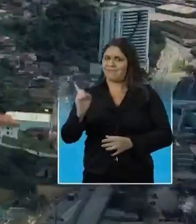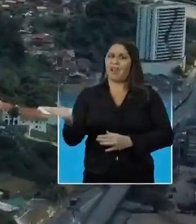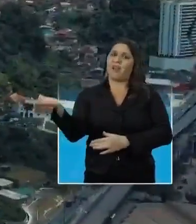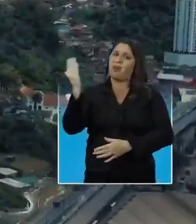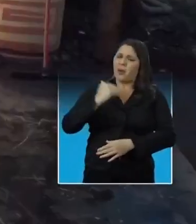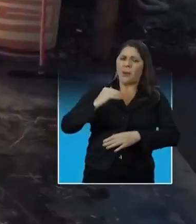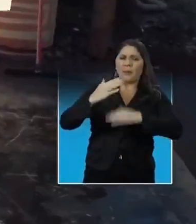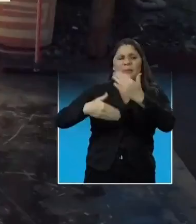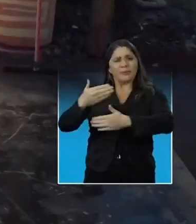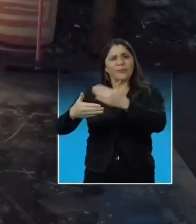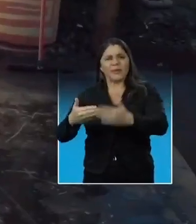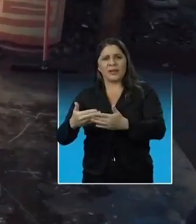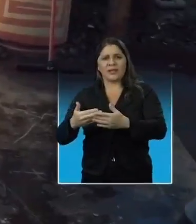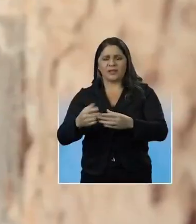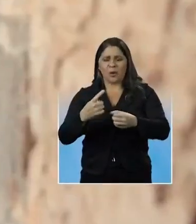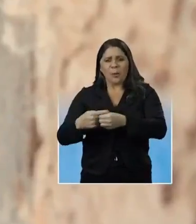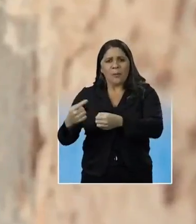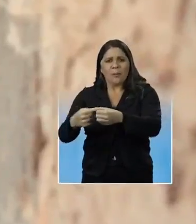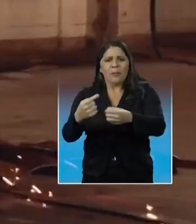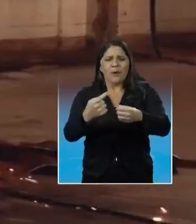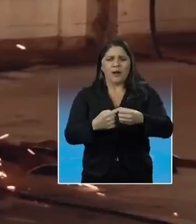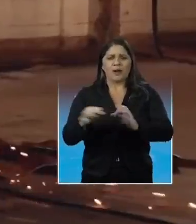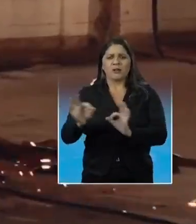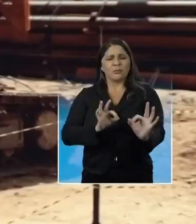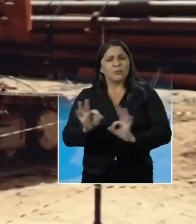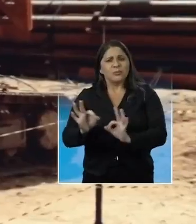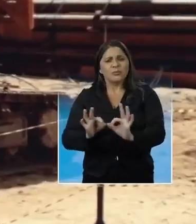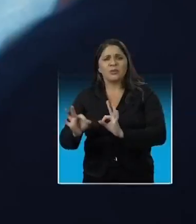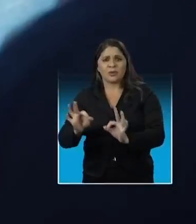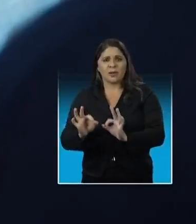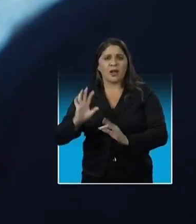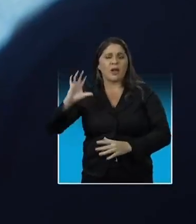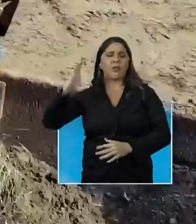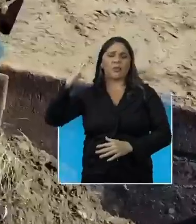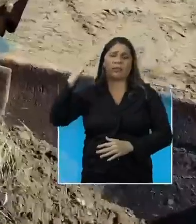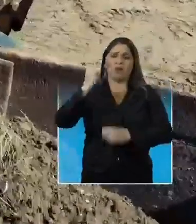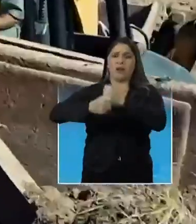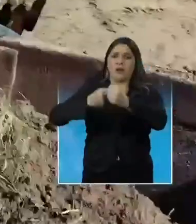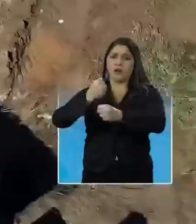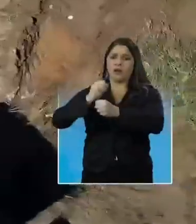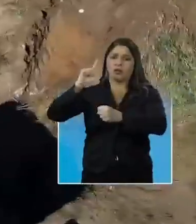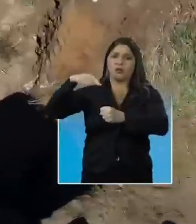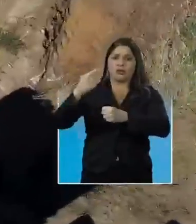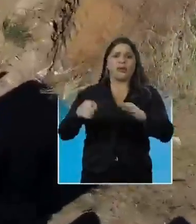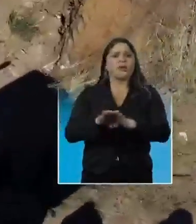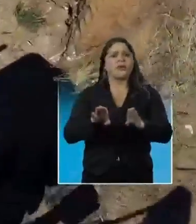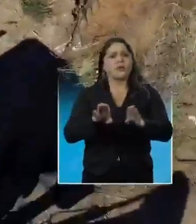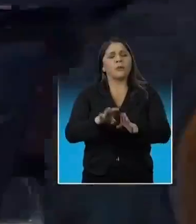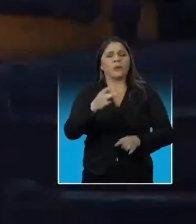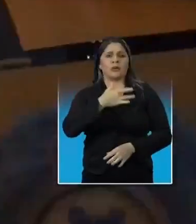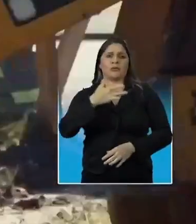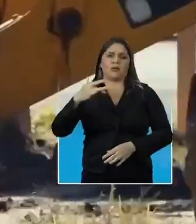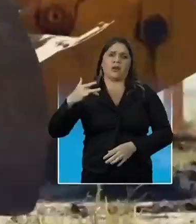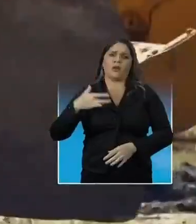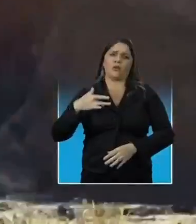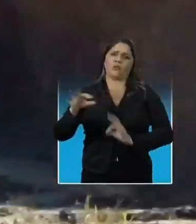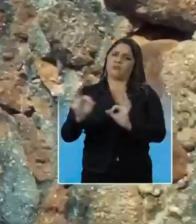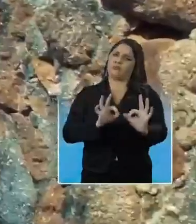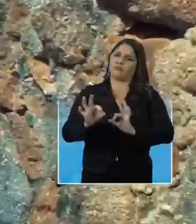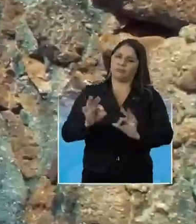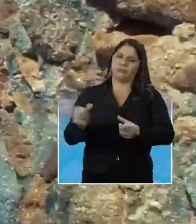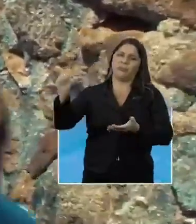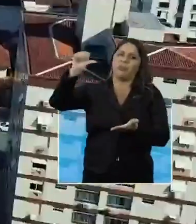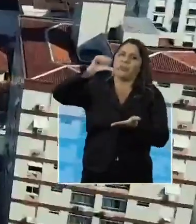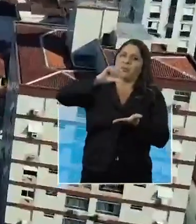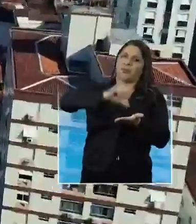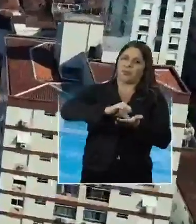por aí. Policlínica da Vila Progresso está em obras e se tornará realidade no ano que vem. E também na área da saúde está programada a